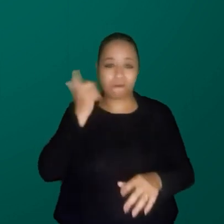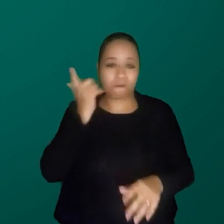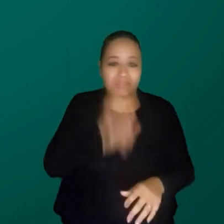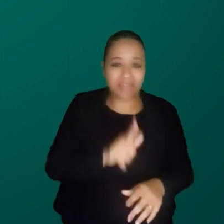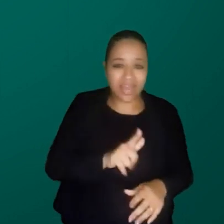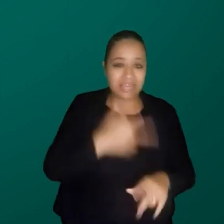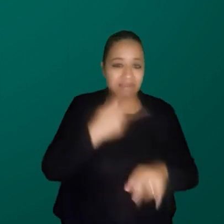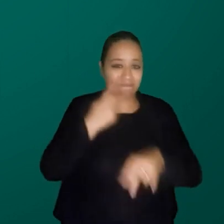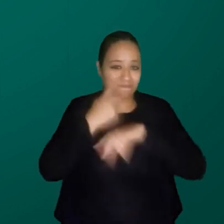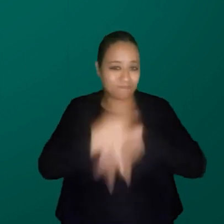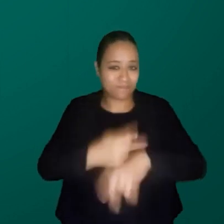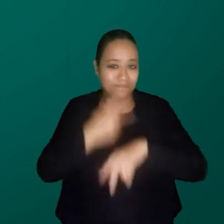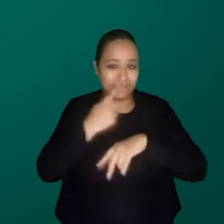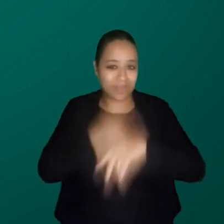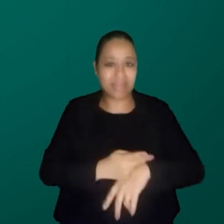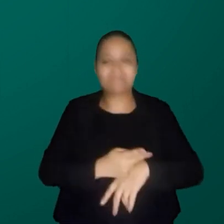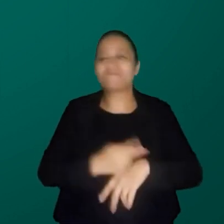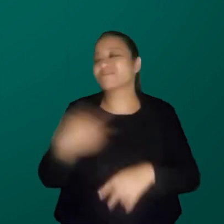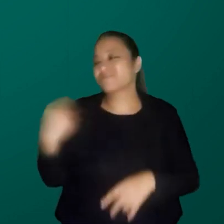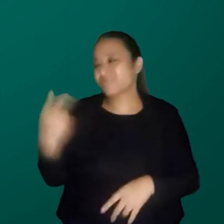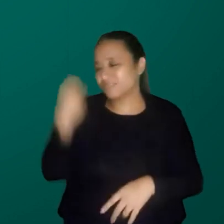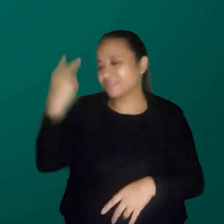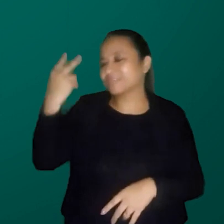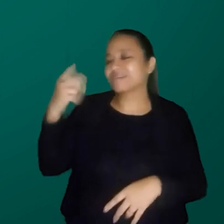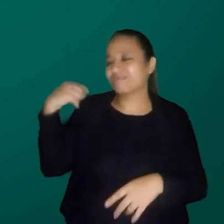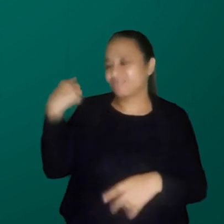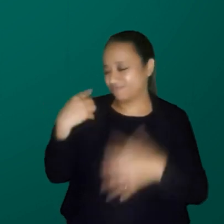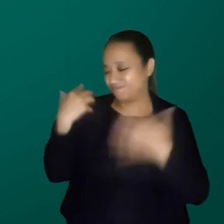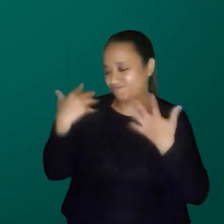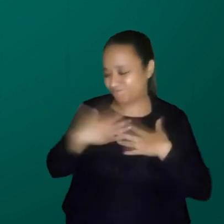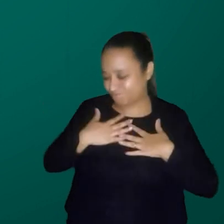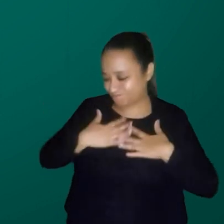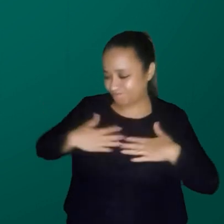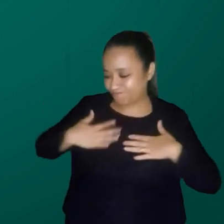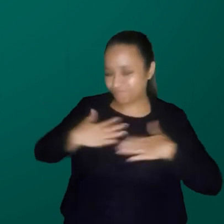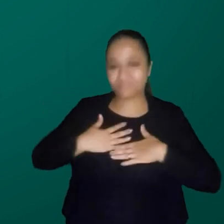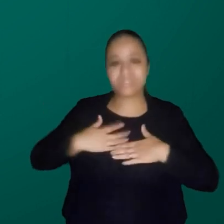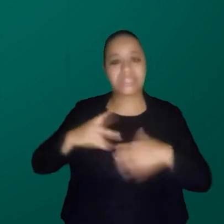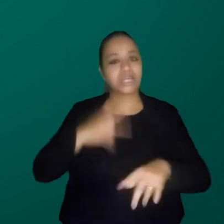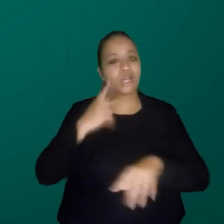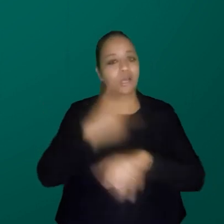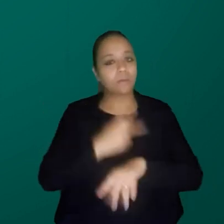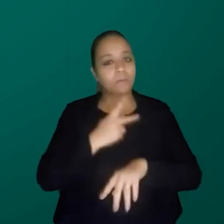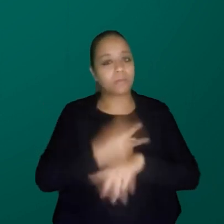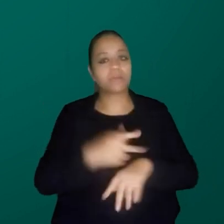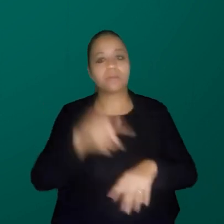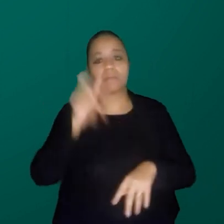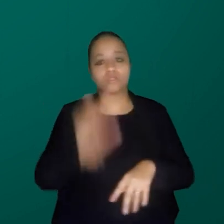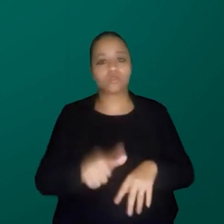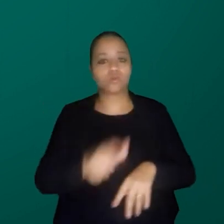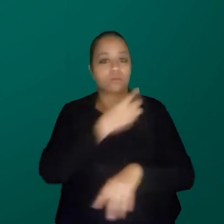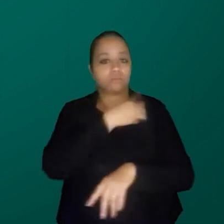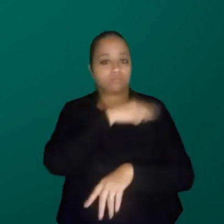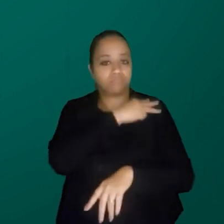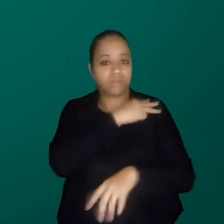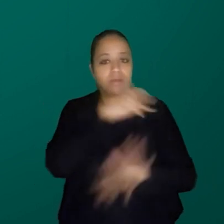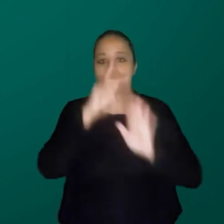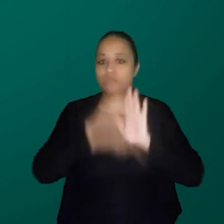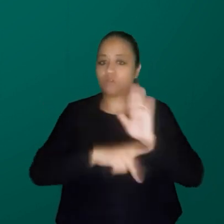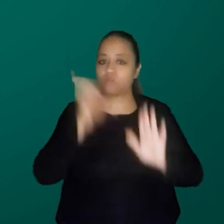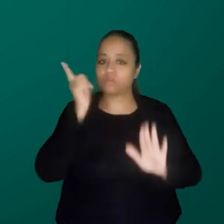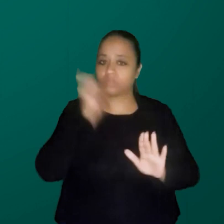premiadas, tem esse valor reconhecido, a gente fica muito feliz, né? Então, aqui a gente tem um prêmio que um estudante de ensino médio do projeto ganhou na